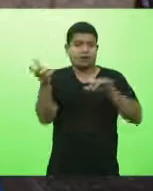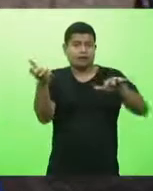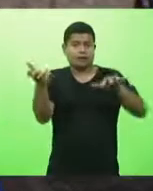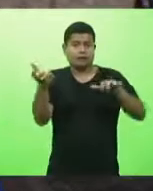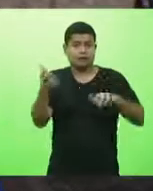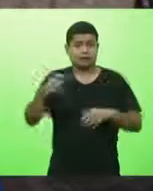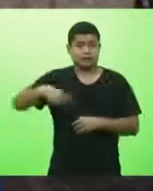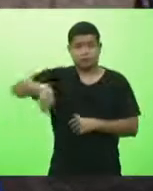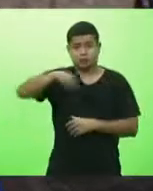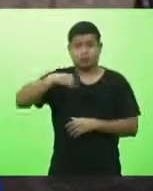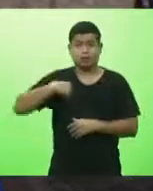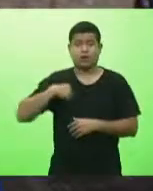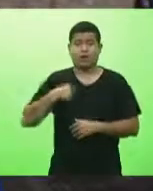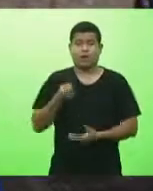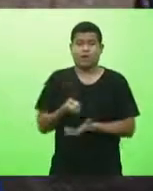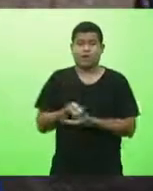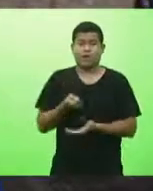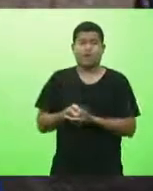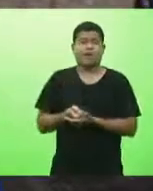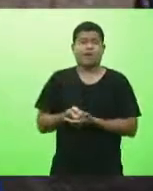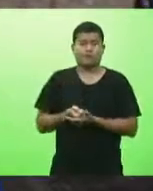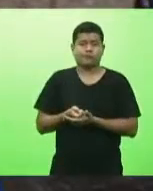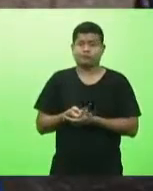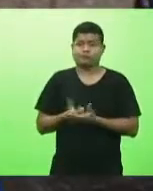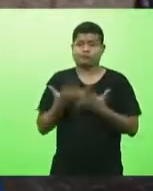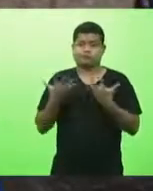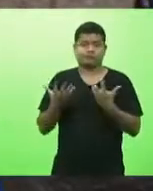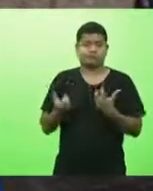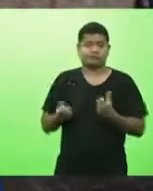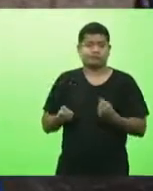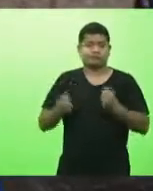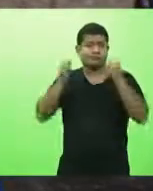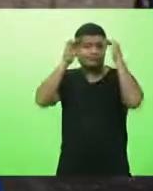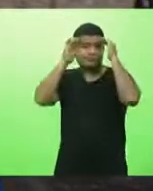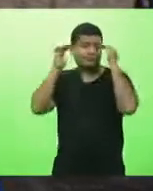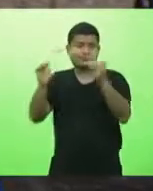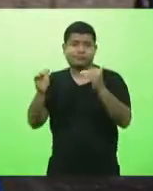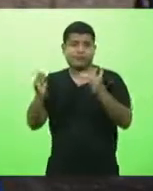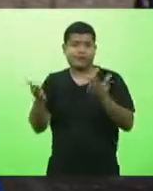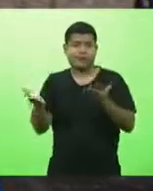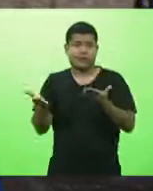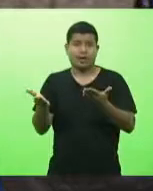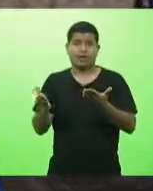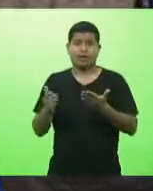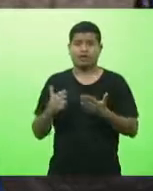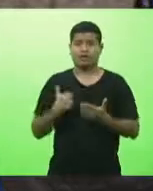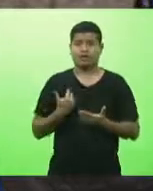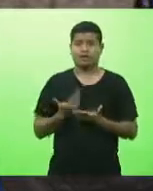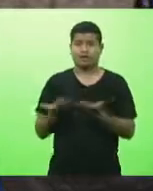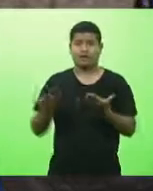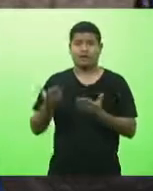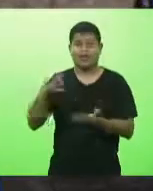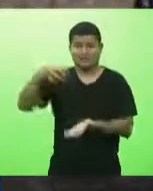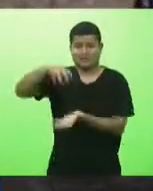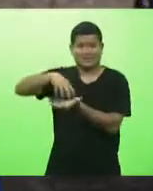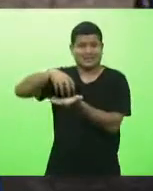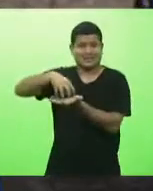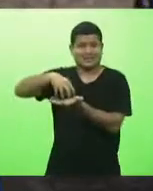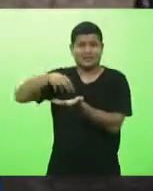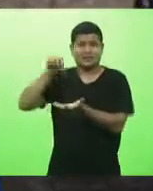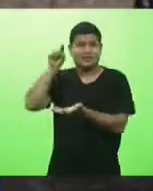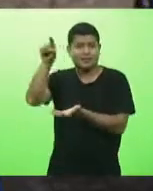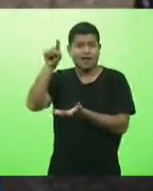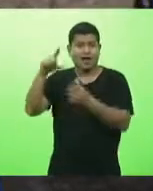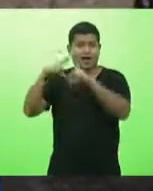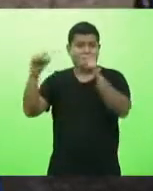obrigados todos os estados são obrigados a seguir aquela política que foi decidida centralizadamente lá em Brasília